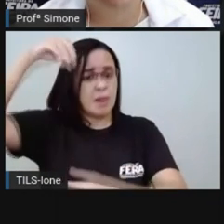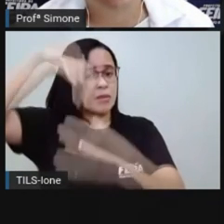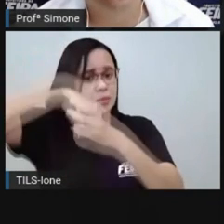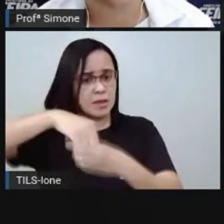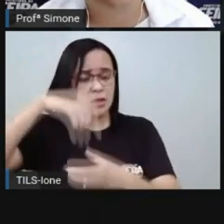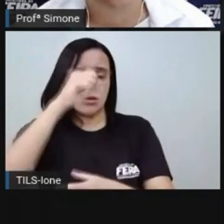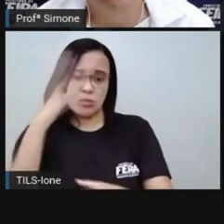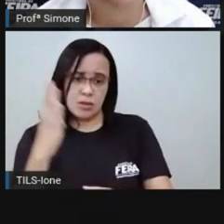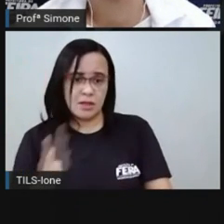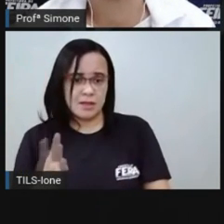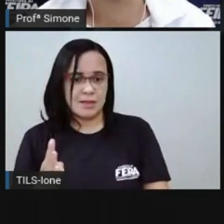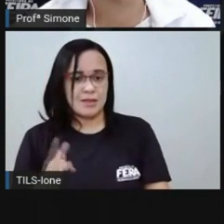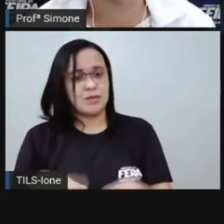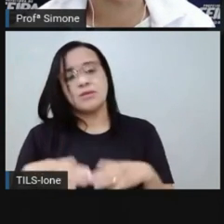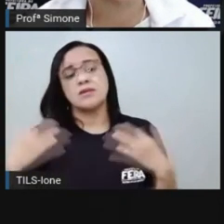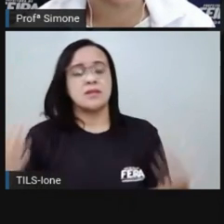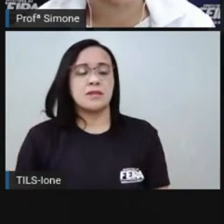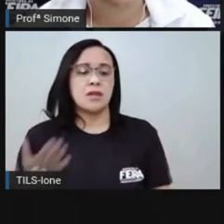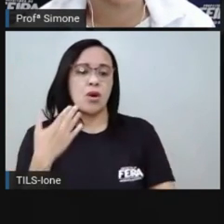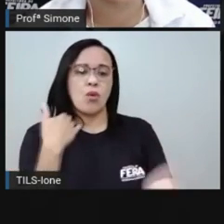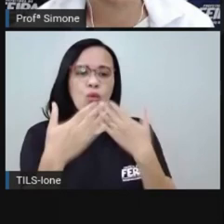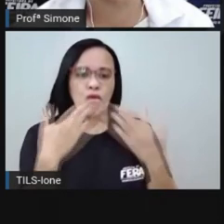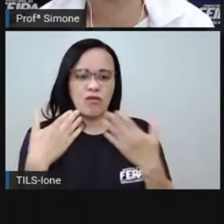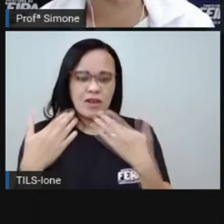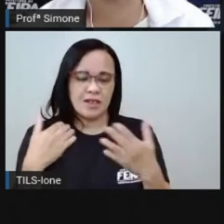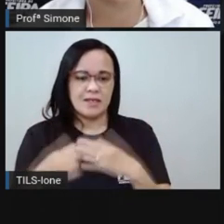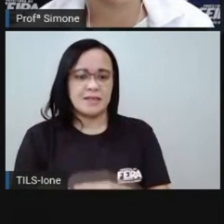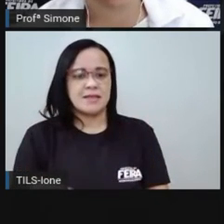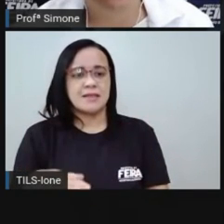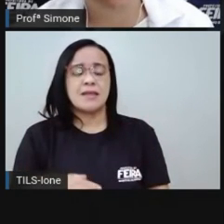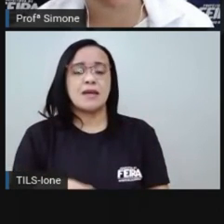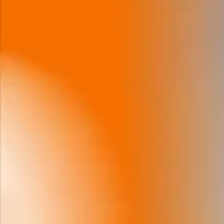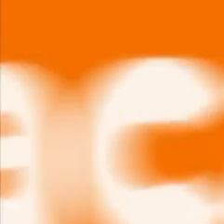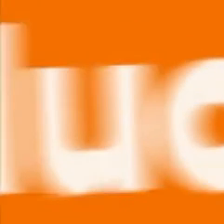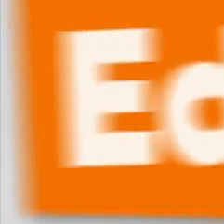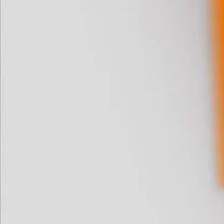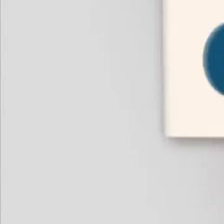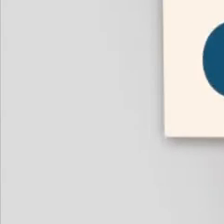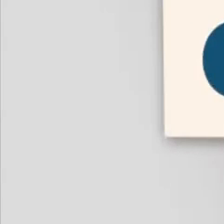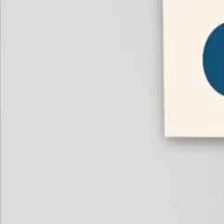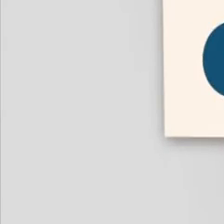sua professora bons estudos e a gente se vê na próxima aula